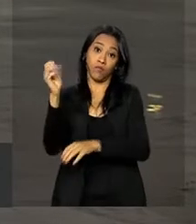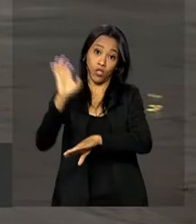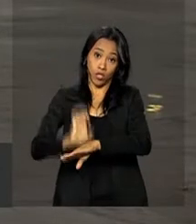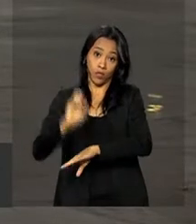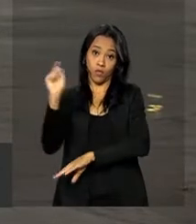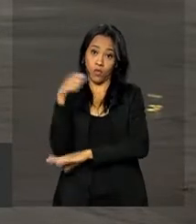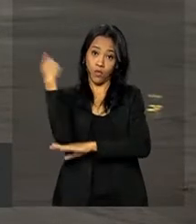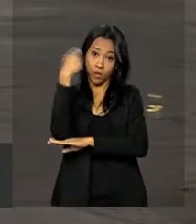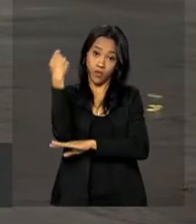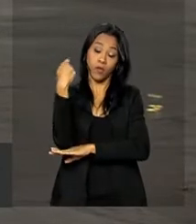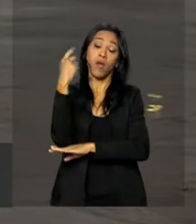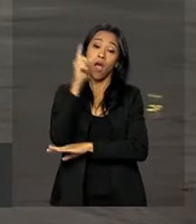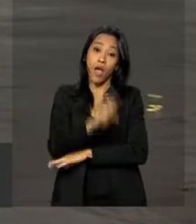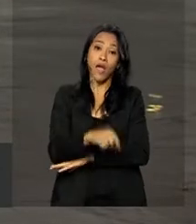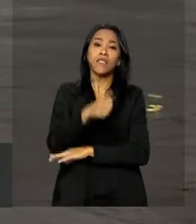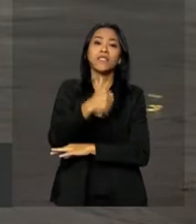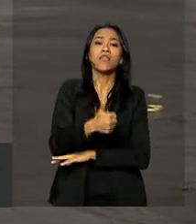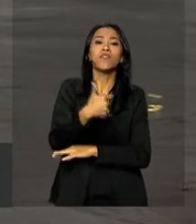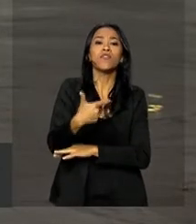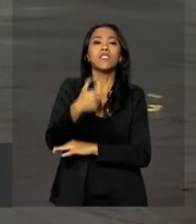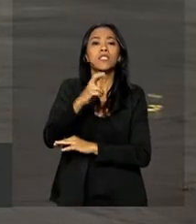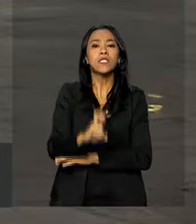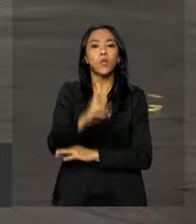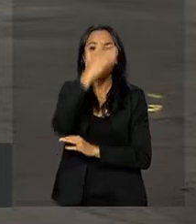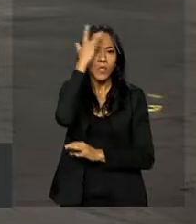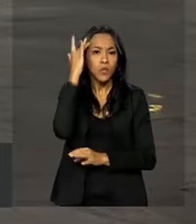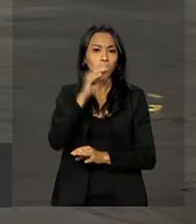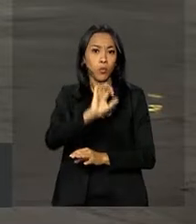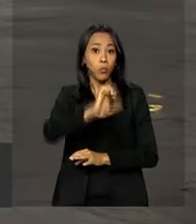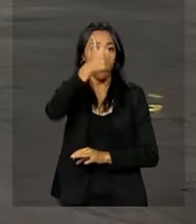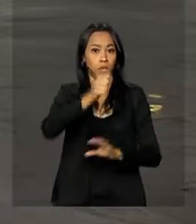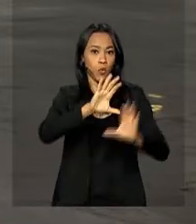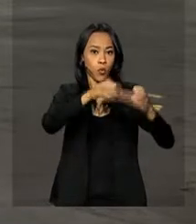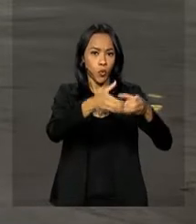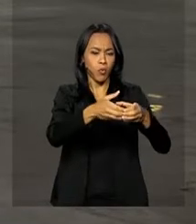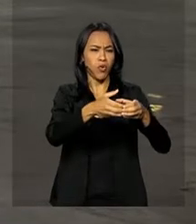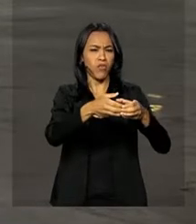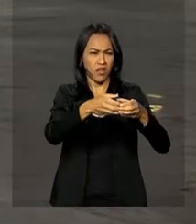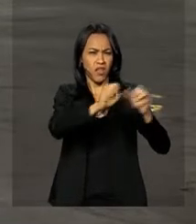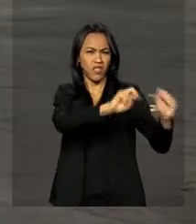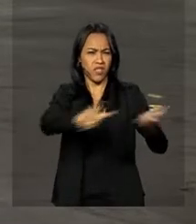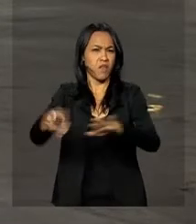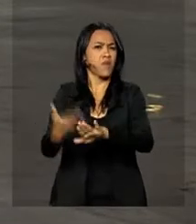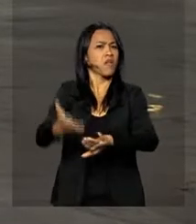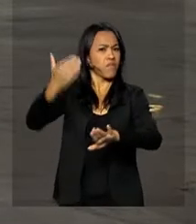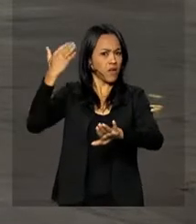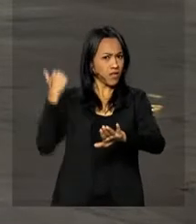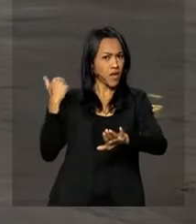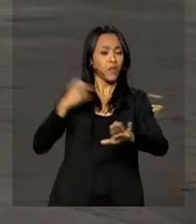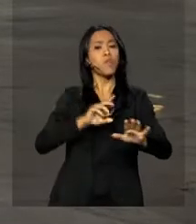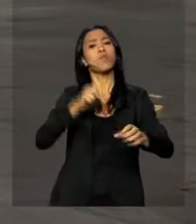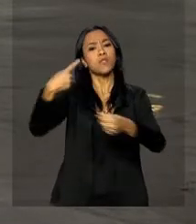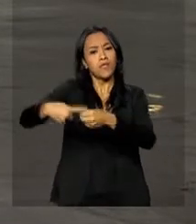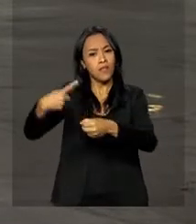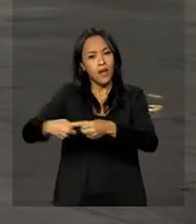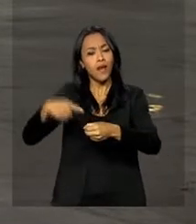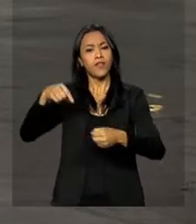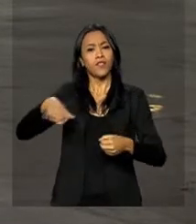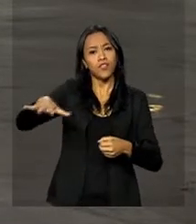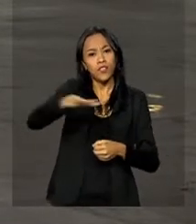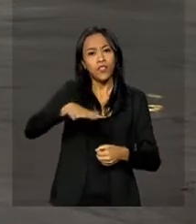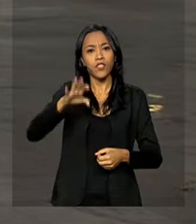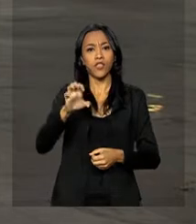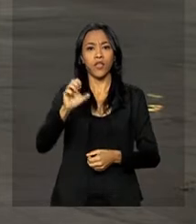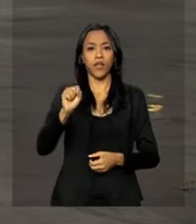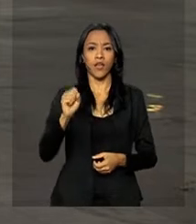primeiro de 125 pessoas foi transferido na semana passada para a cidade de Esteio, que também fica na região